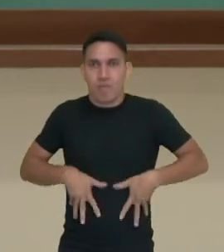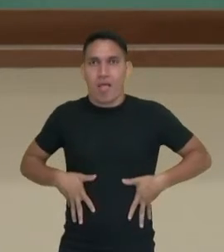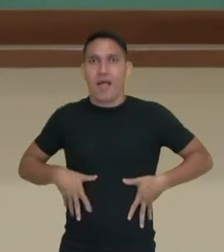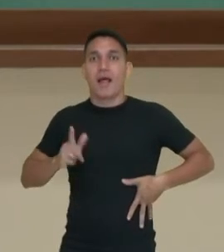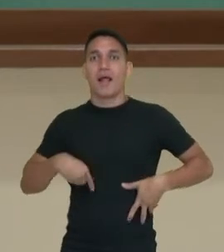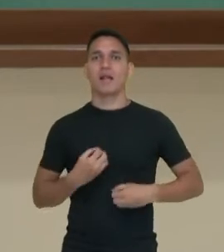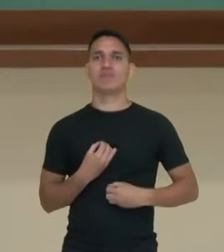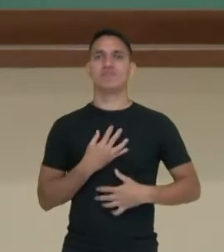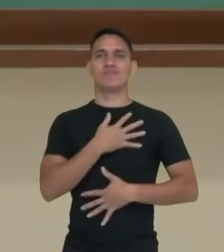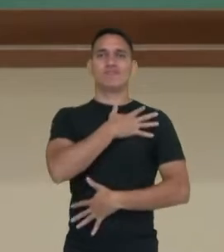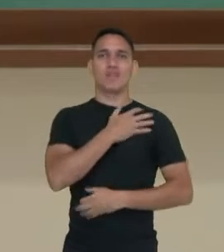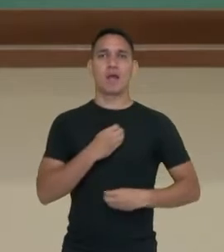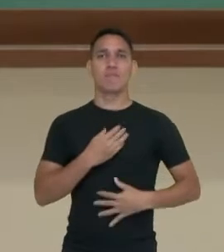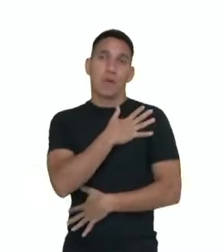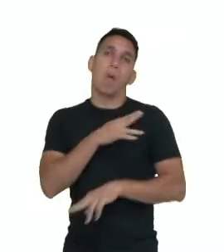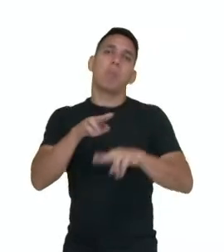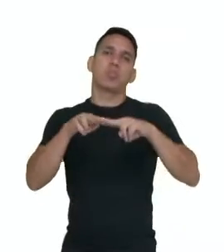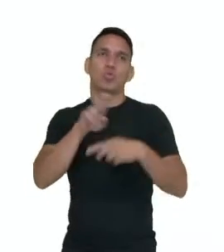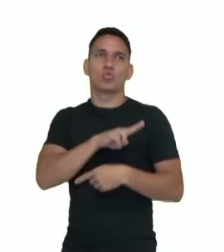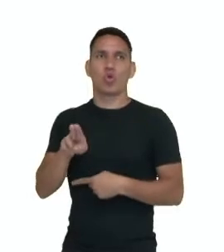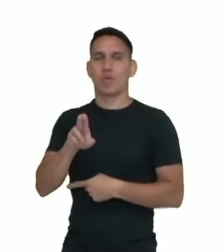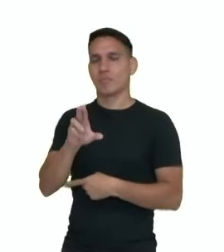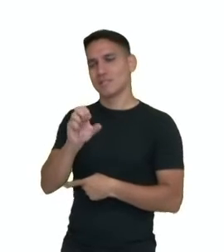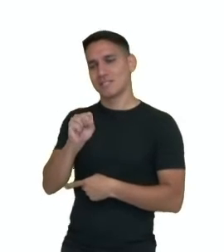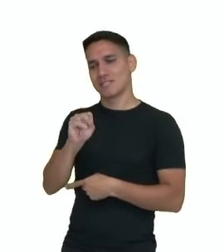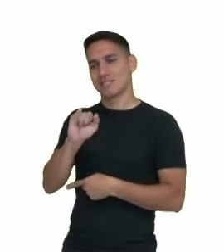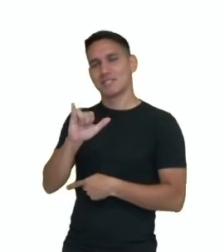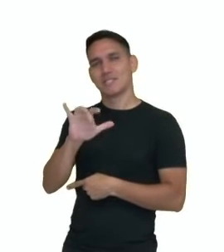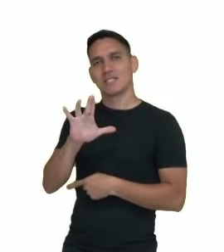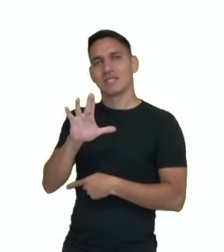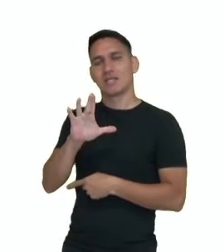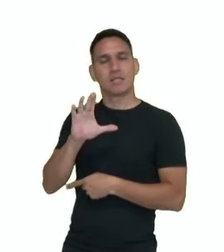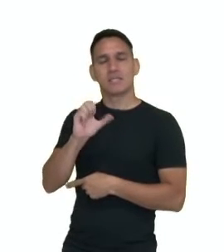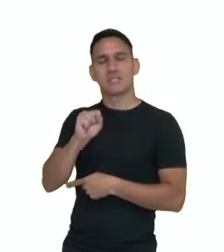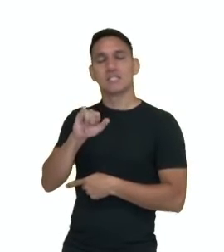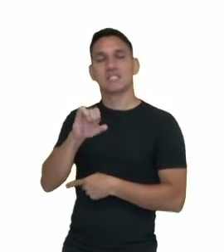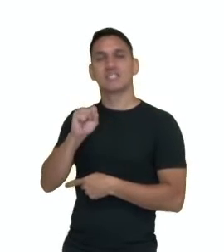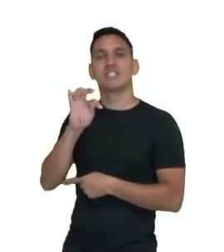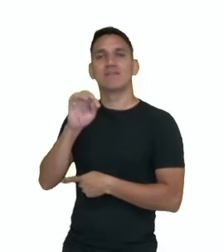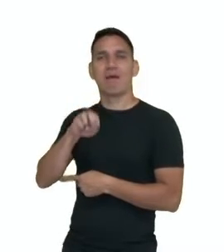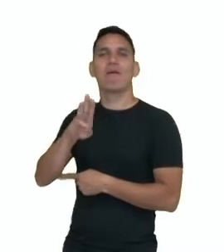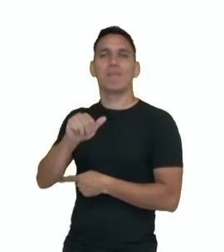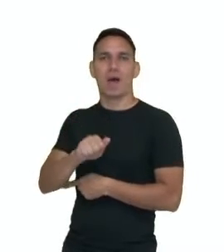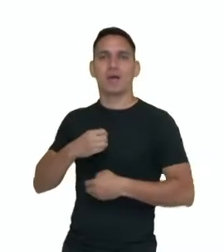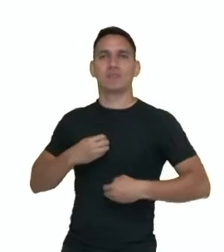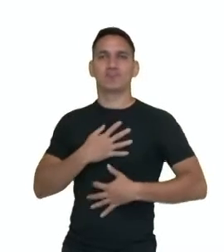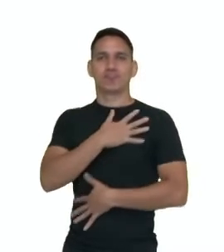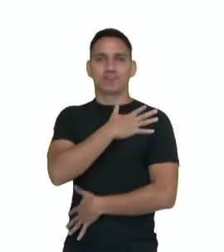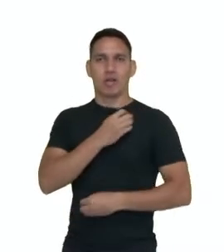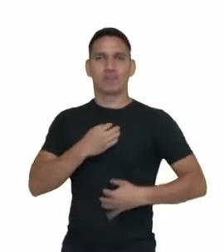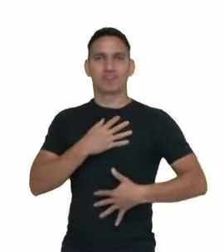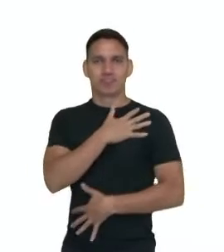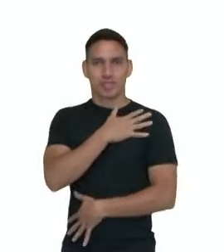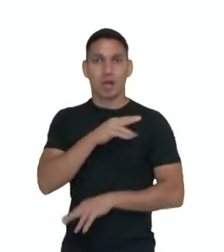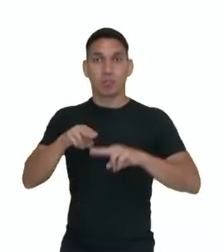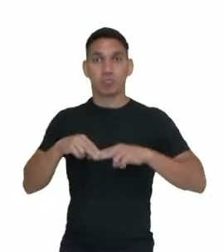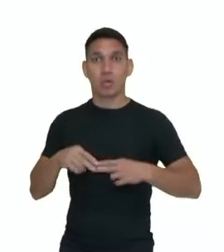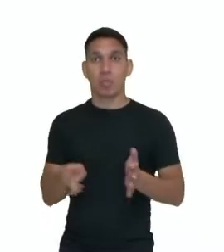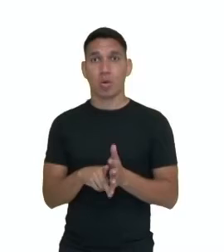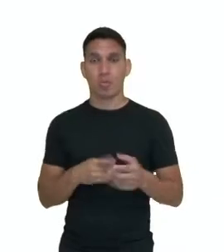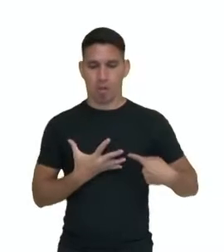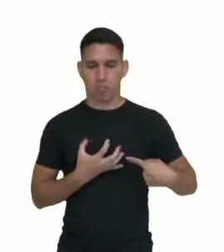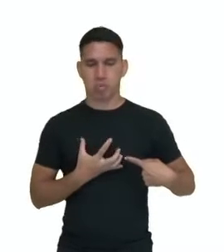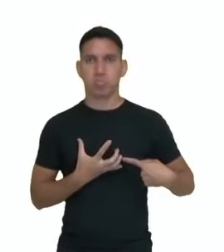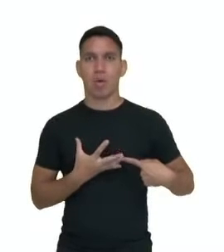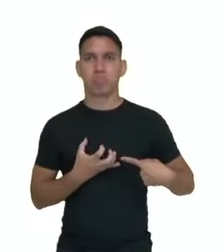e daí, por isso, sistema circulatório. A circulação sanguínea, o sangue, vai levar esses nutrientes para todo o corpo. Então, ele é formado pelo coração e os